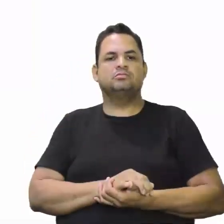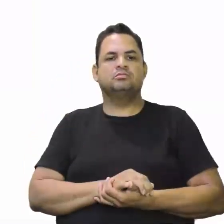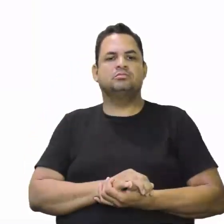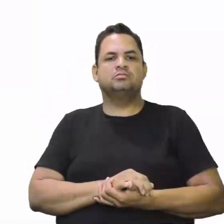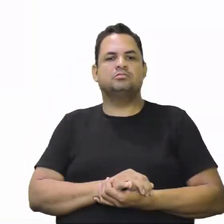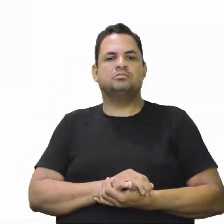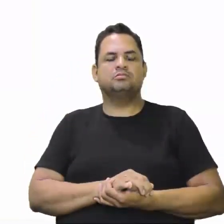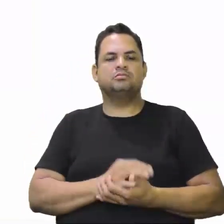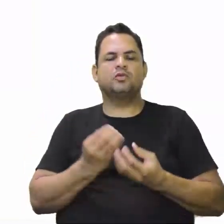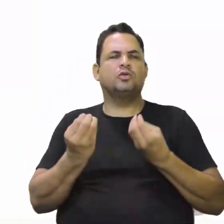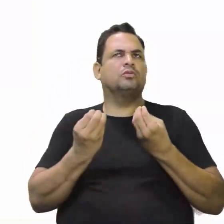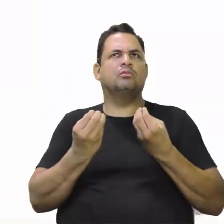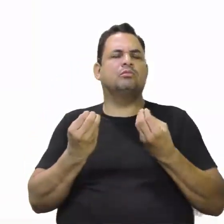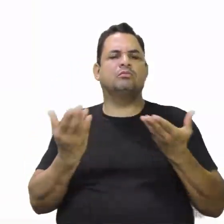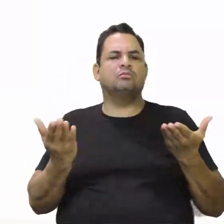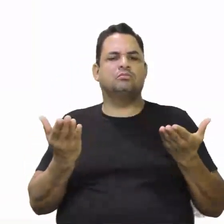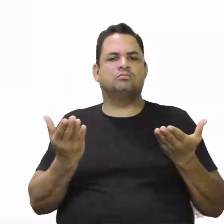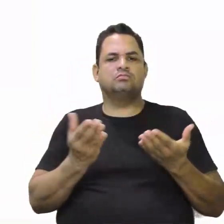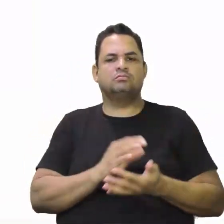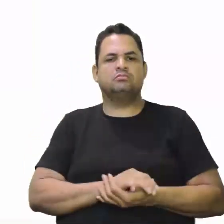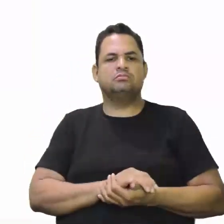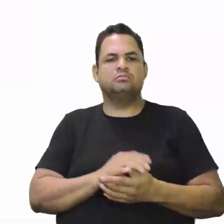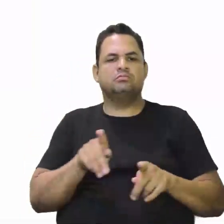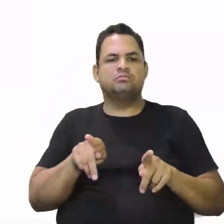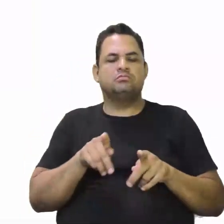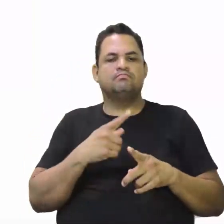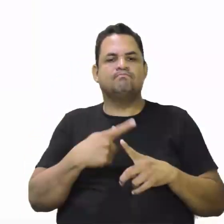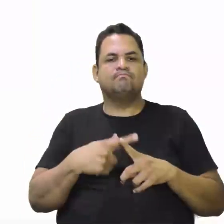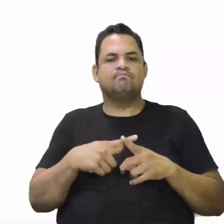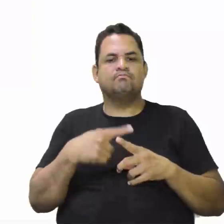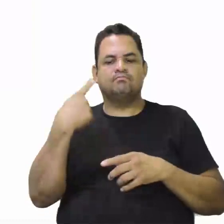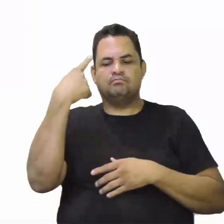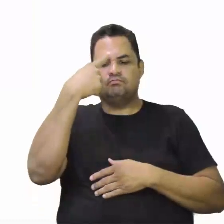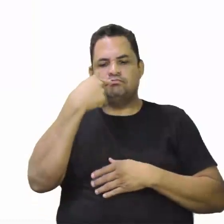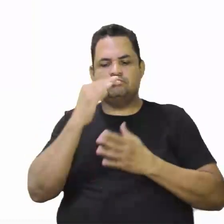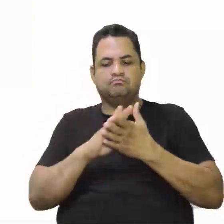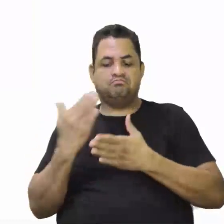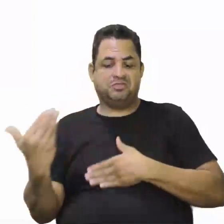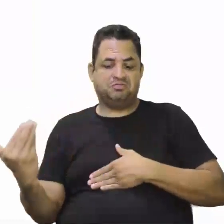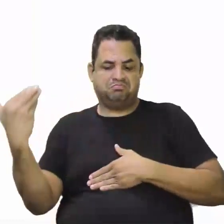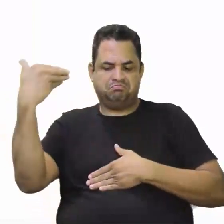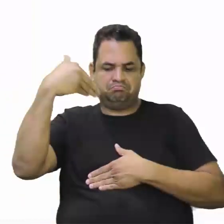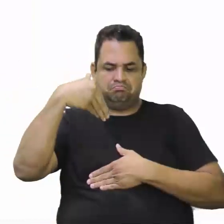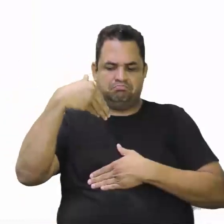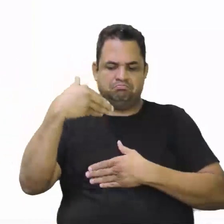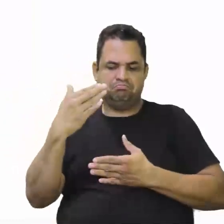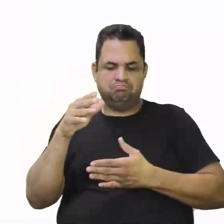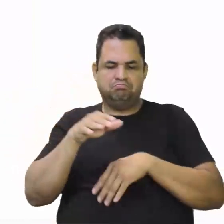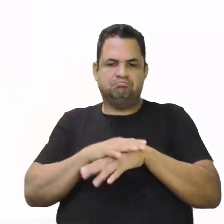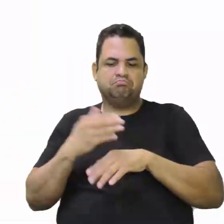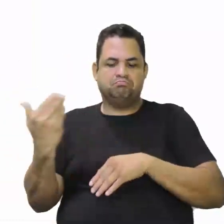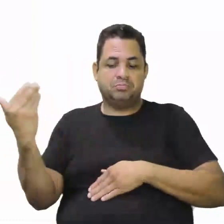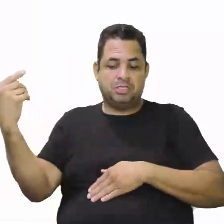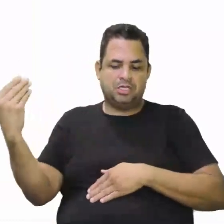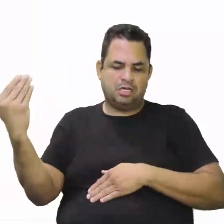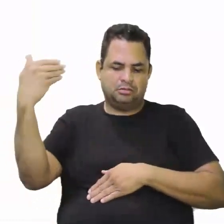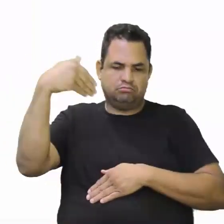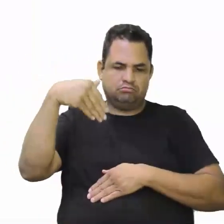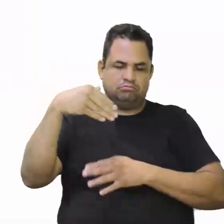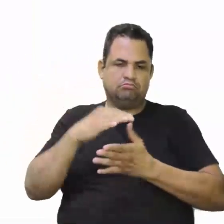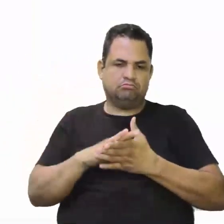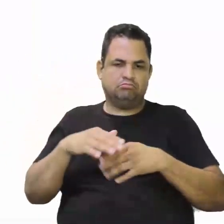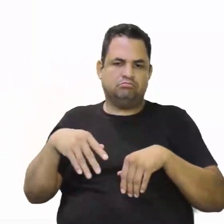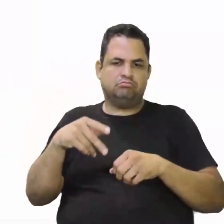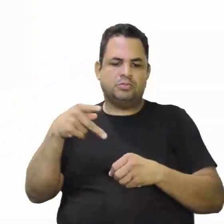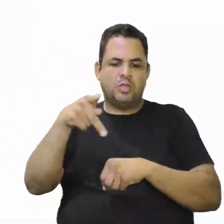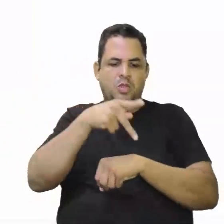Como assim, professor? Porque era aquele espanhol que veio da Espanha, que vai